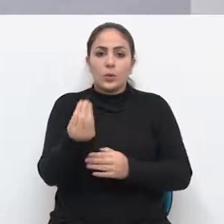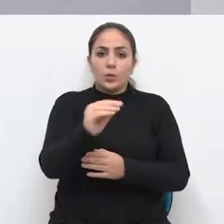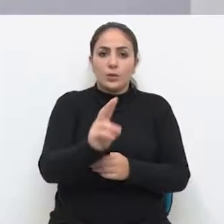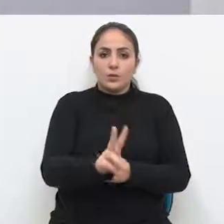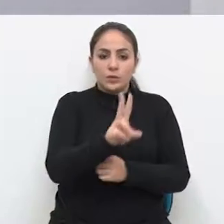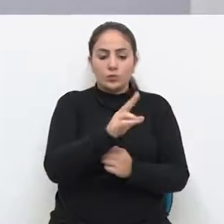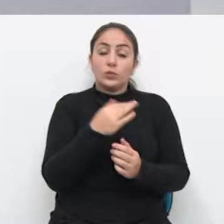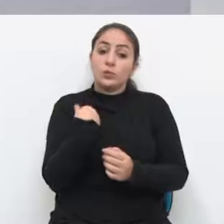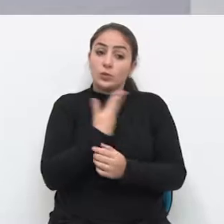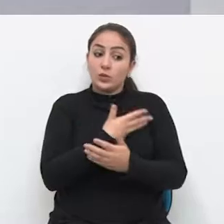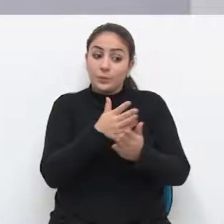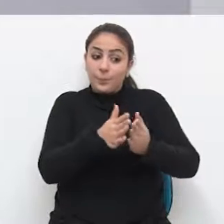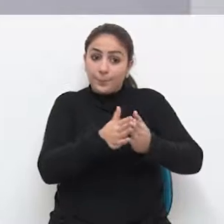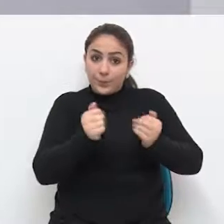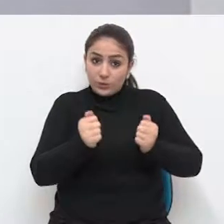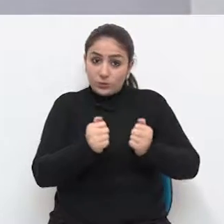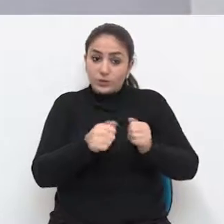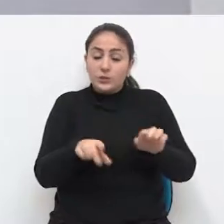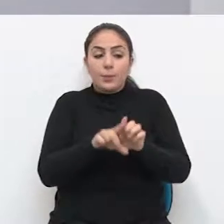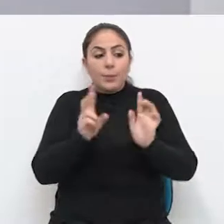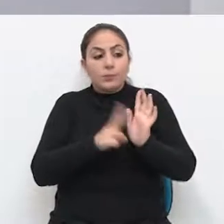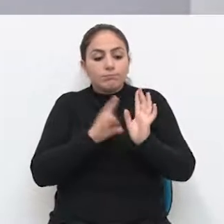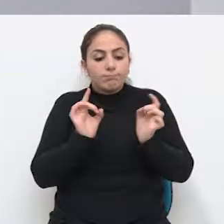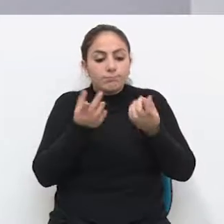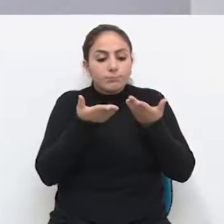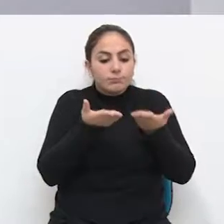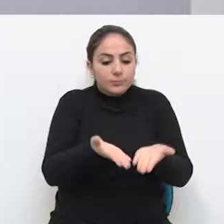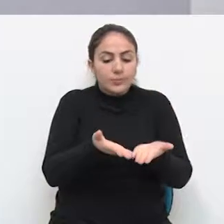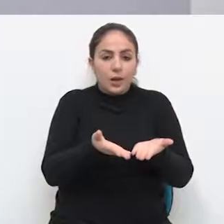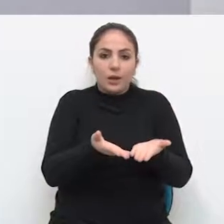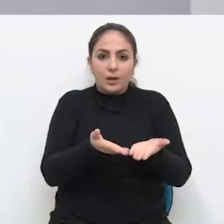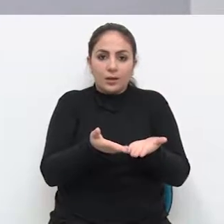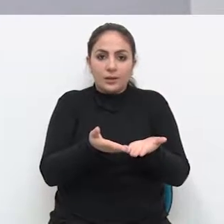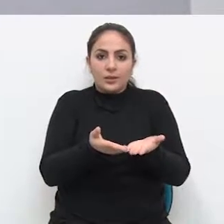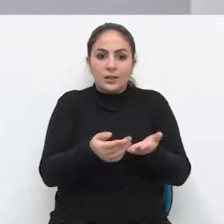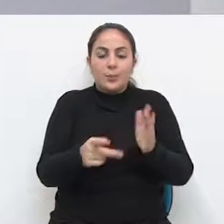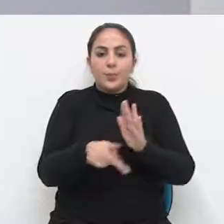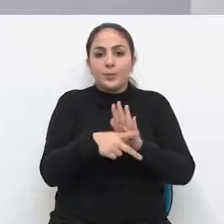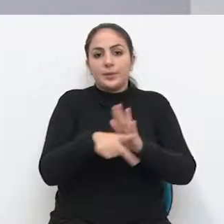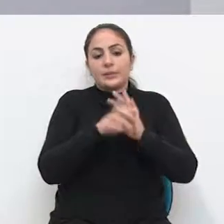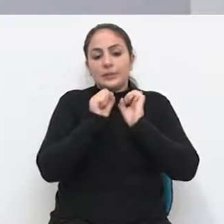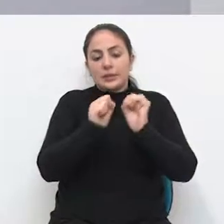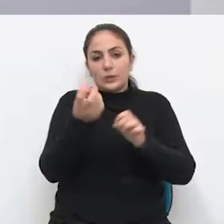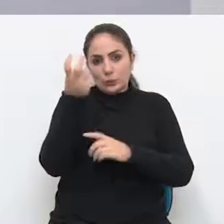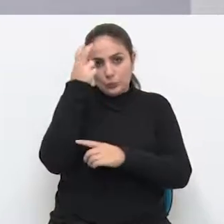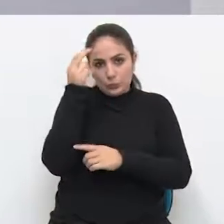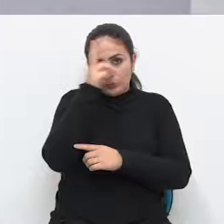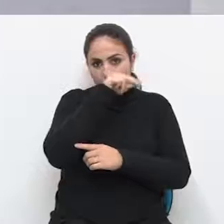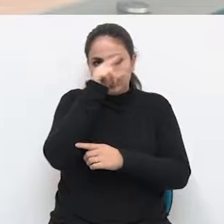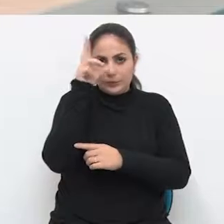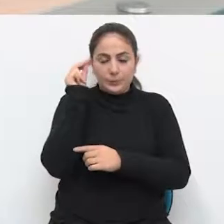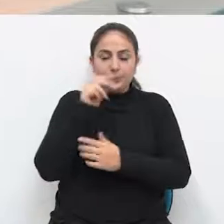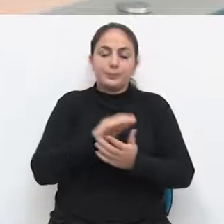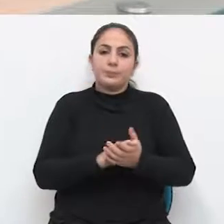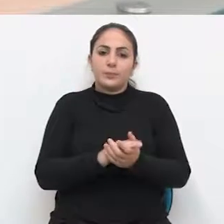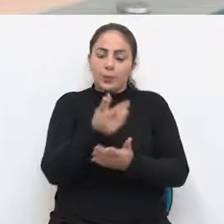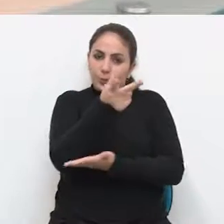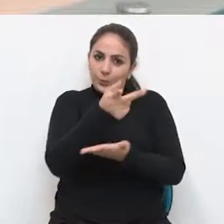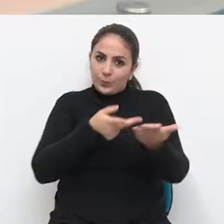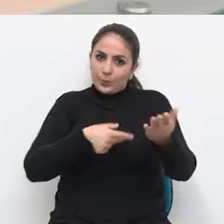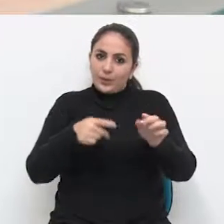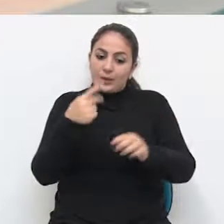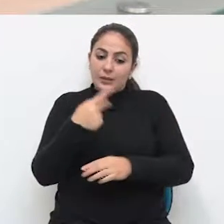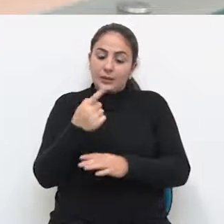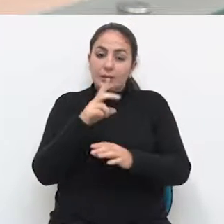Então nós estamos pedindo o tombamento e uma atenção especial por parte da Secretaria de Cultura do município. E foi